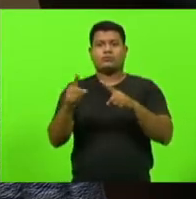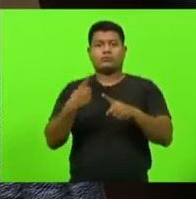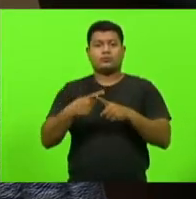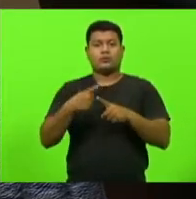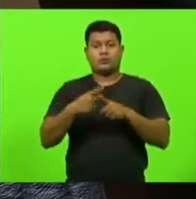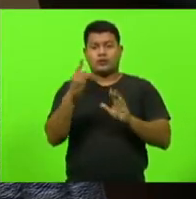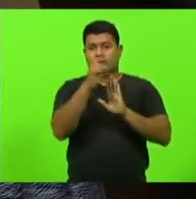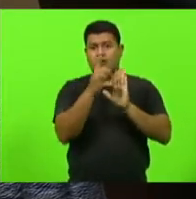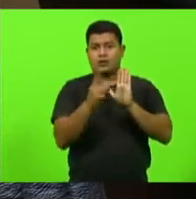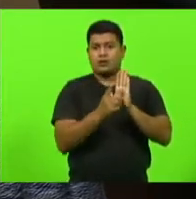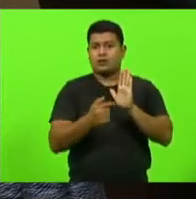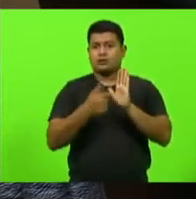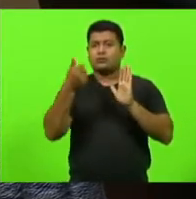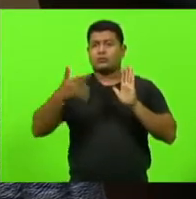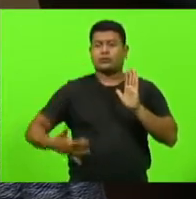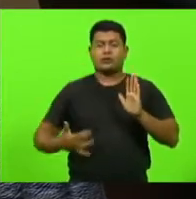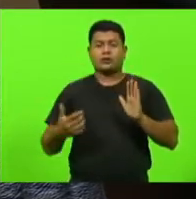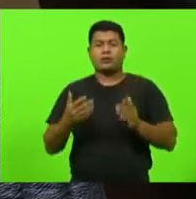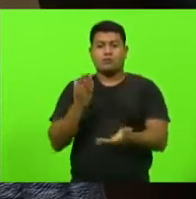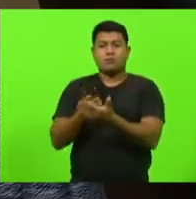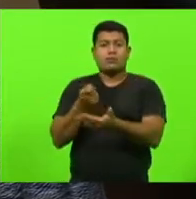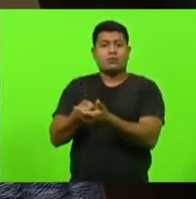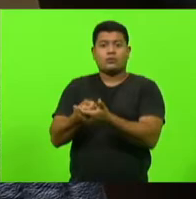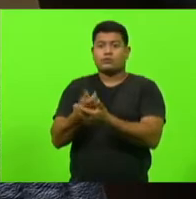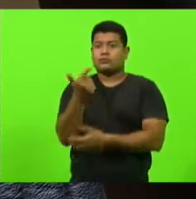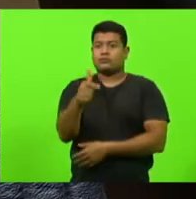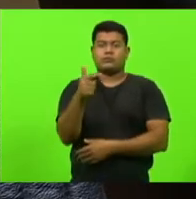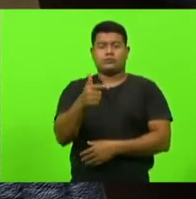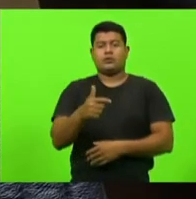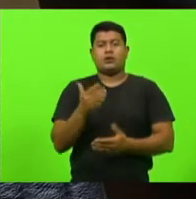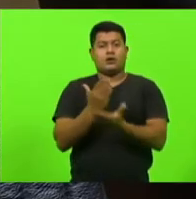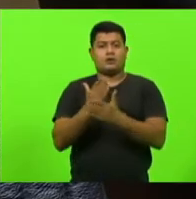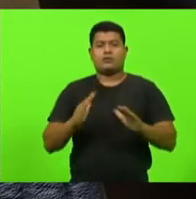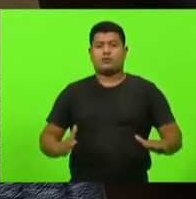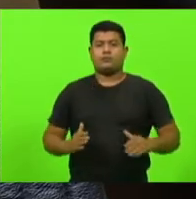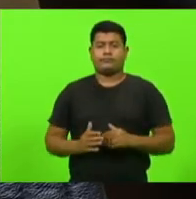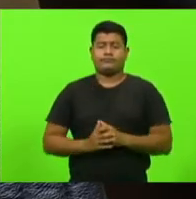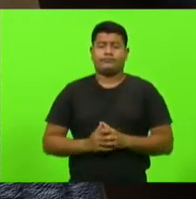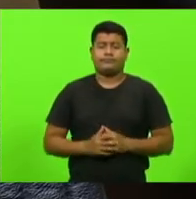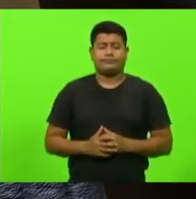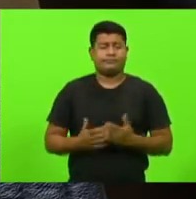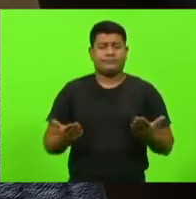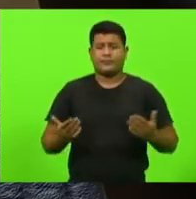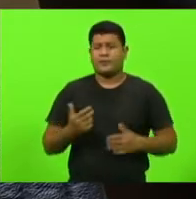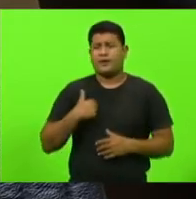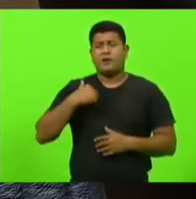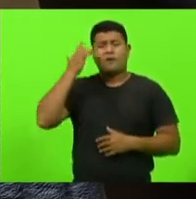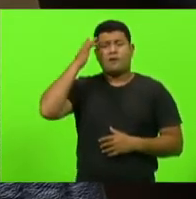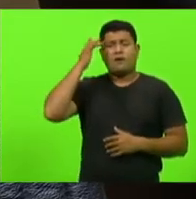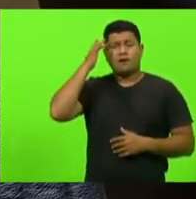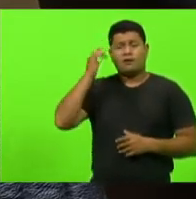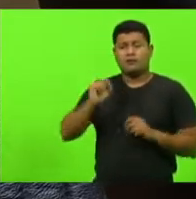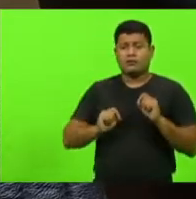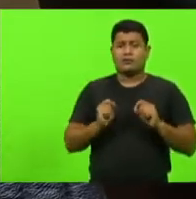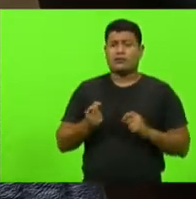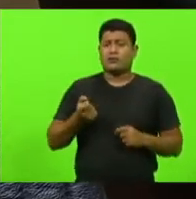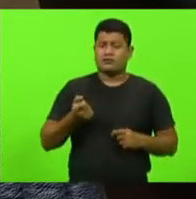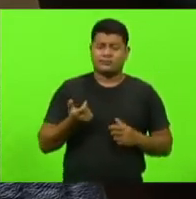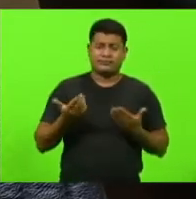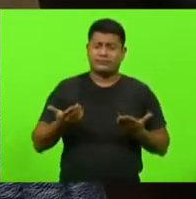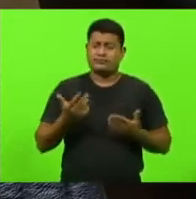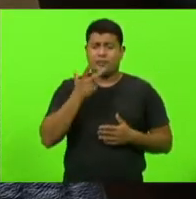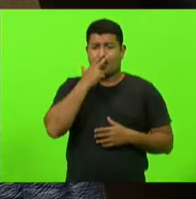obrigatoriedade. E aí é engraçado, eu realmente fico perplexo à quantidade de